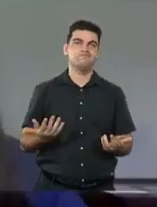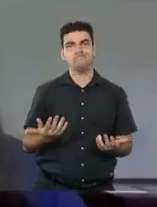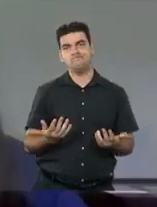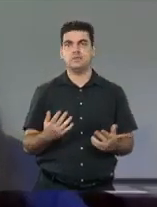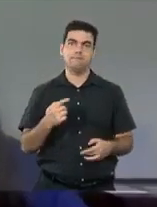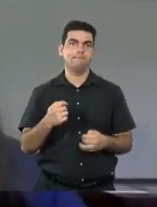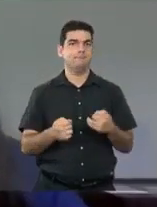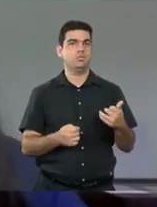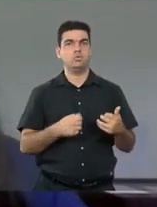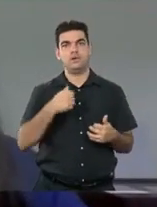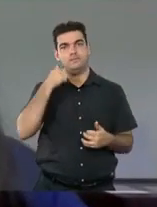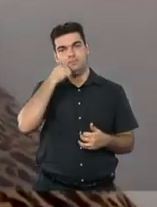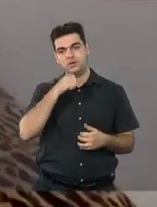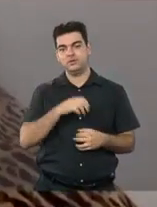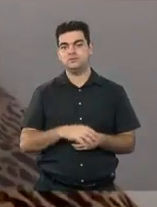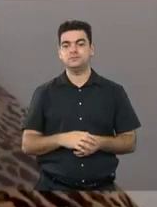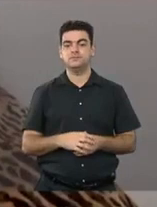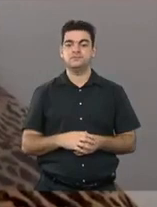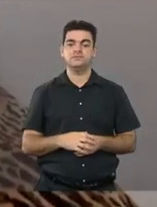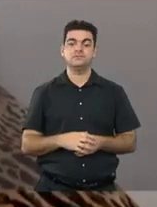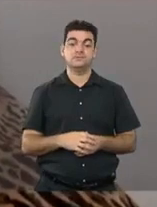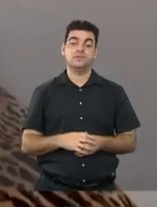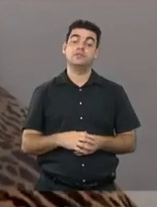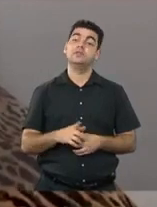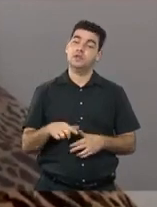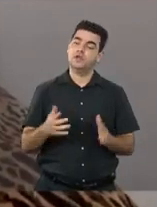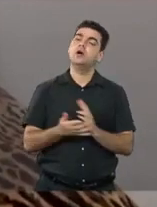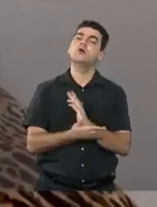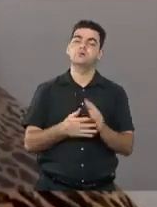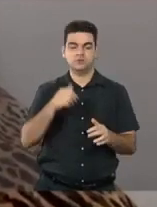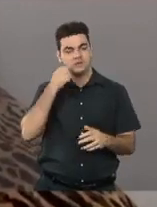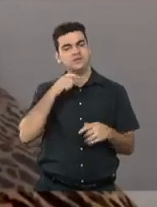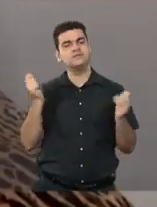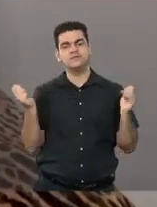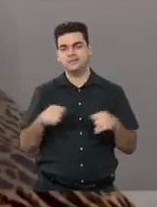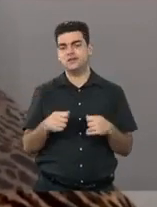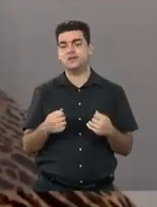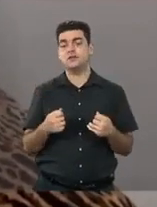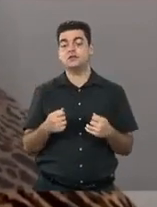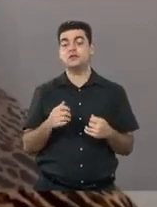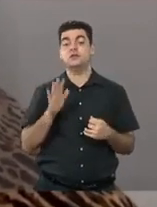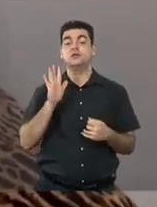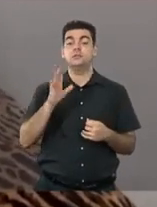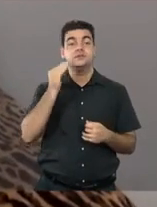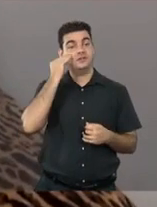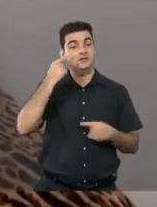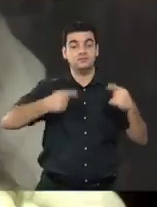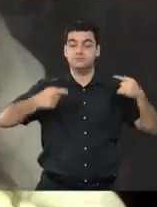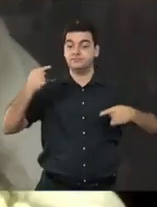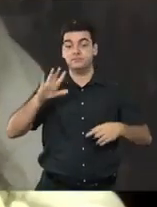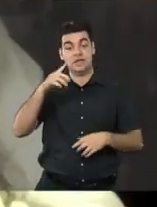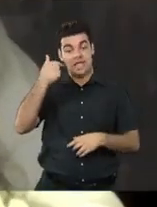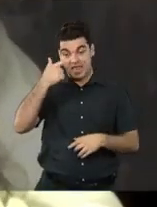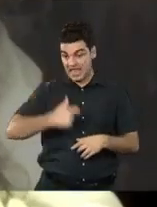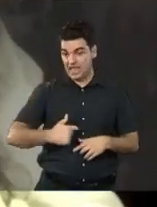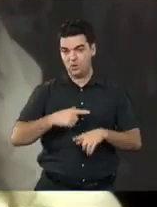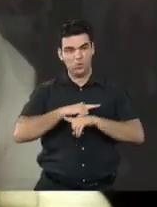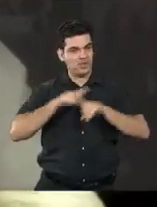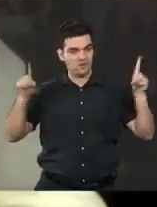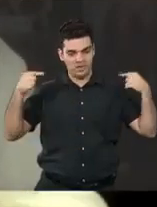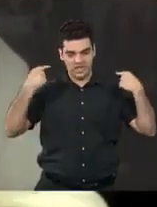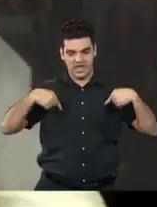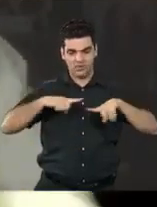nós temos muita mulher muito boa que pode sair candidata e que pode ganhar, que não é o meu caso, né, gente? É